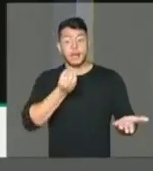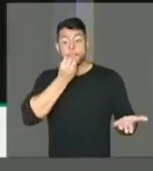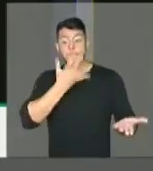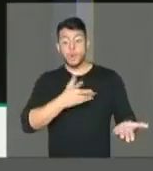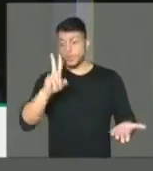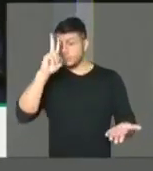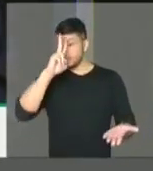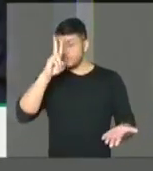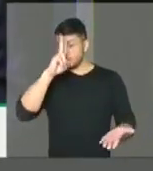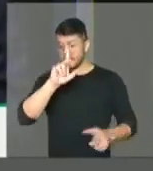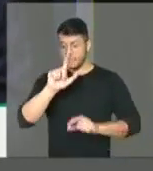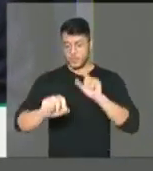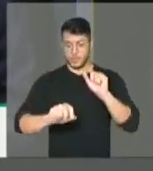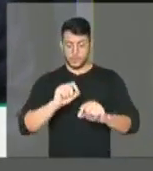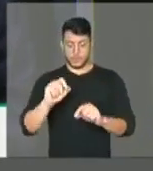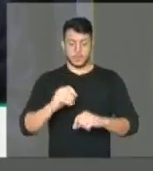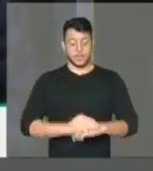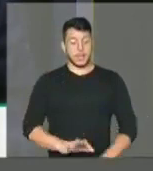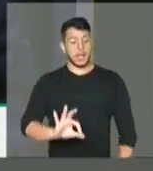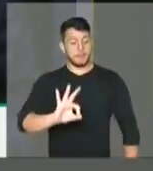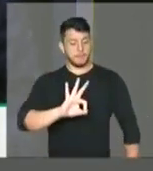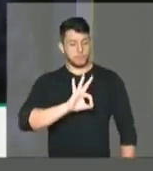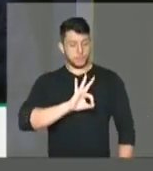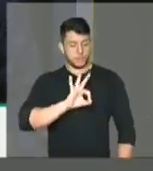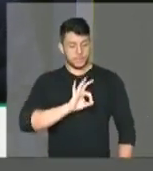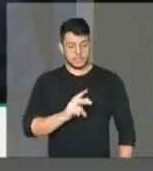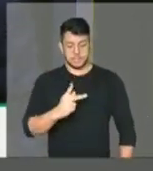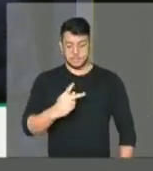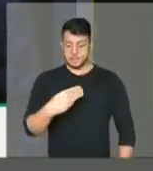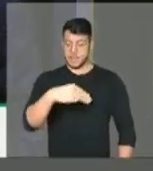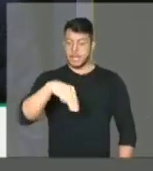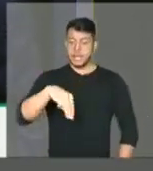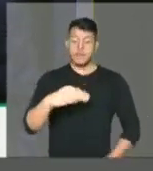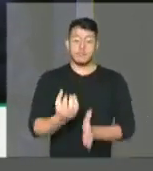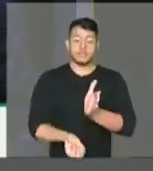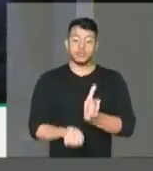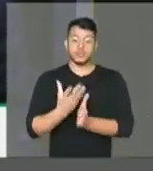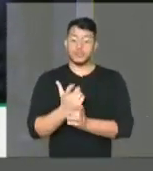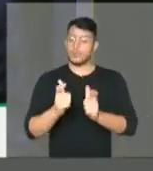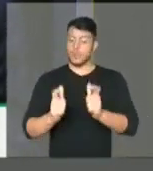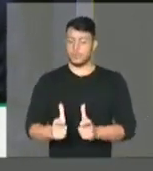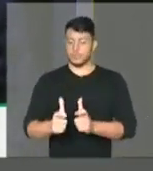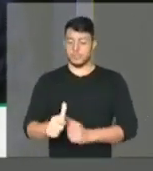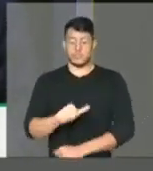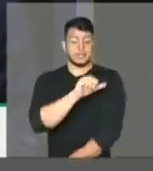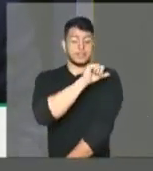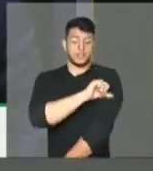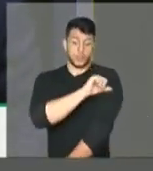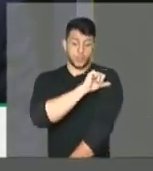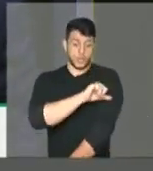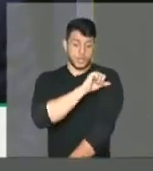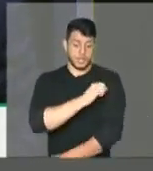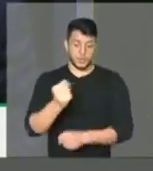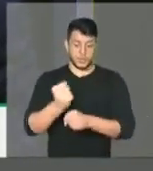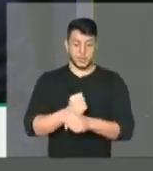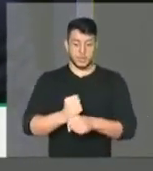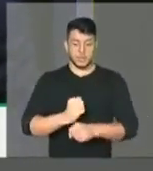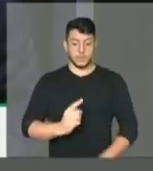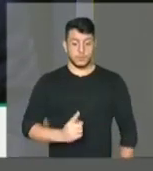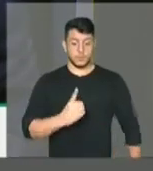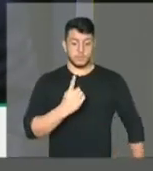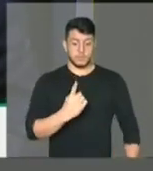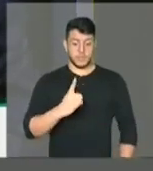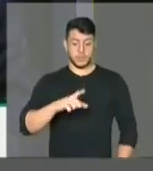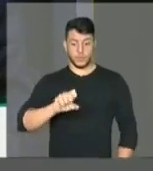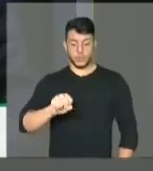que a polícia militar surge no Rio de Janeiro, no nosso Rio de Janeiro, deputado Glauber, em 1809, ainda no Brasil Colônia.